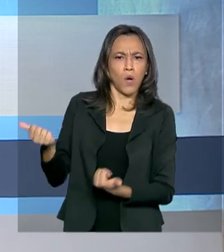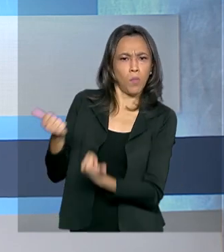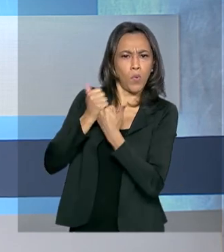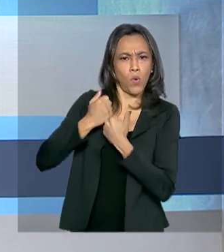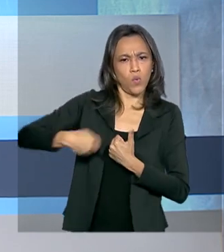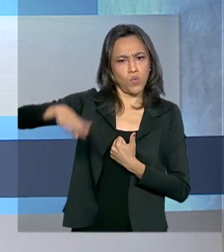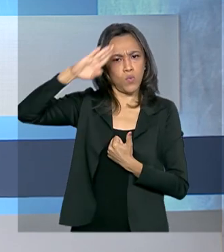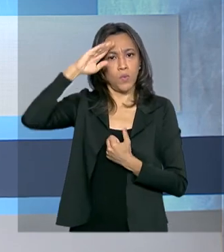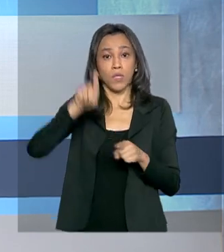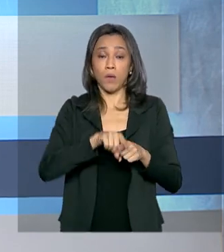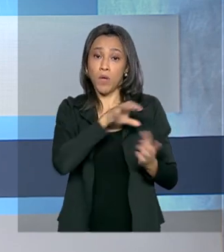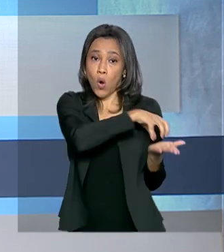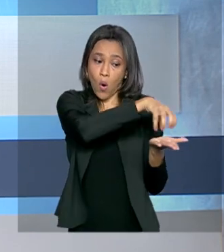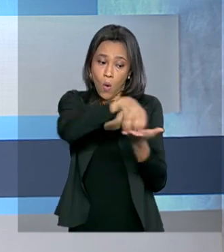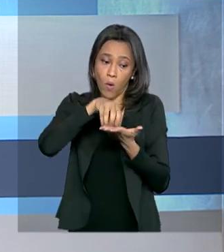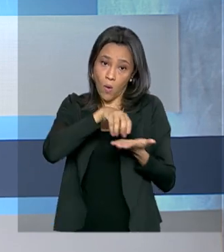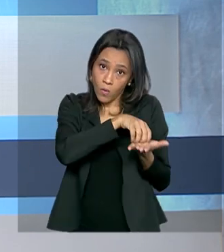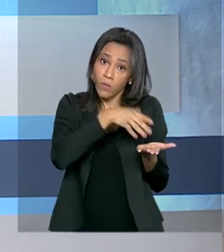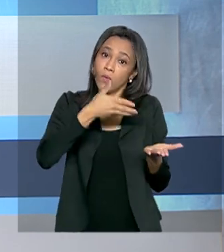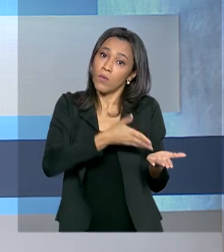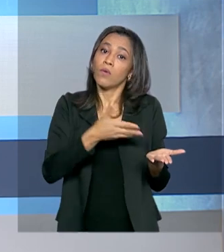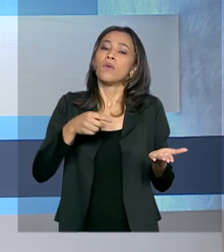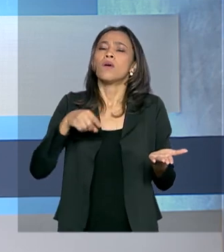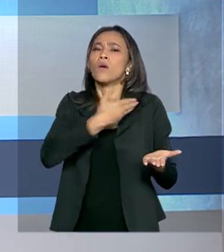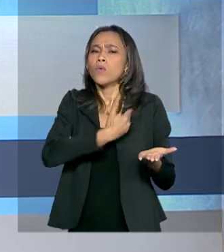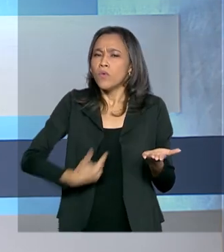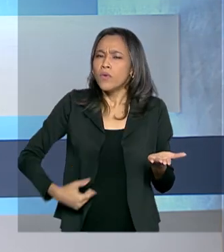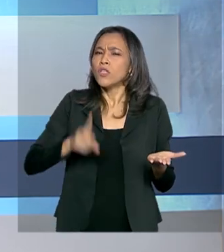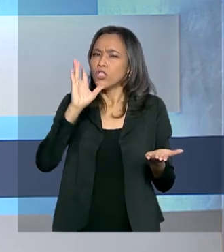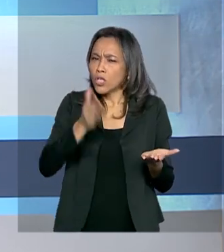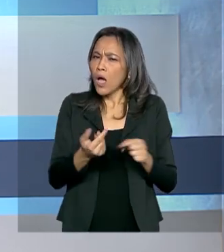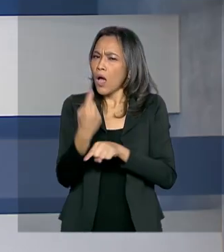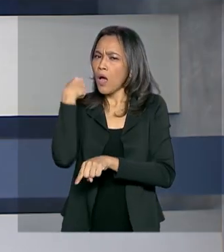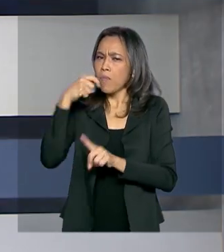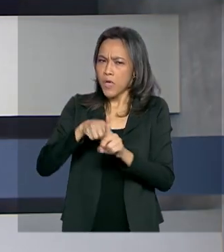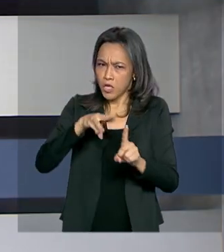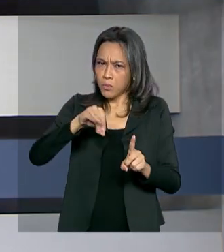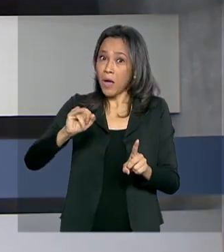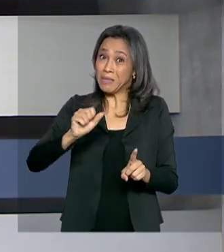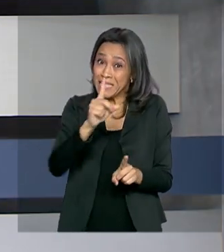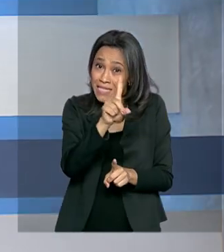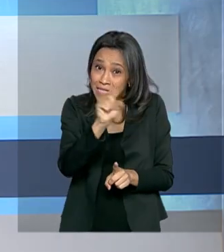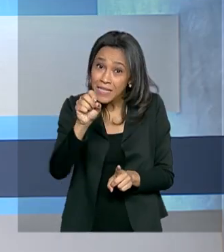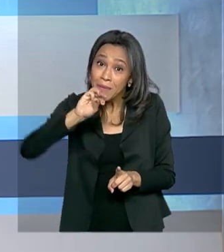e órgãos ambientais. A operação começou em maio e já aplicou mais de 100 milhões de reais em multas.-Presidência da